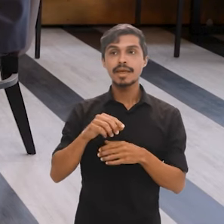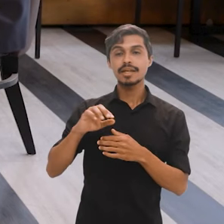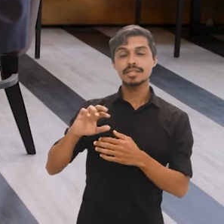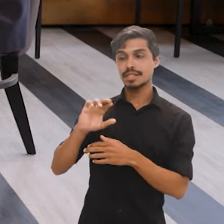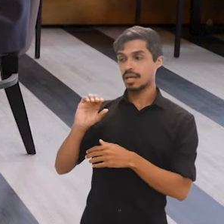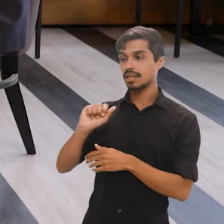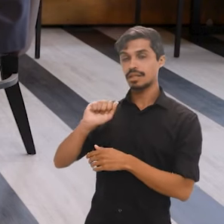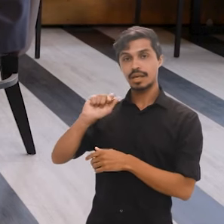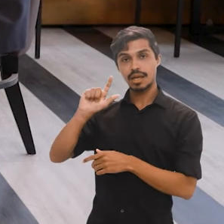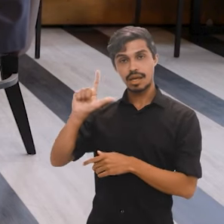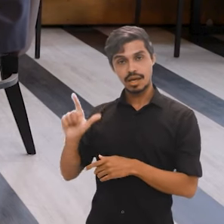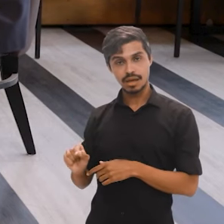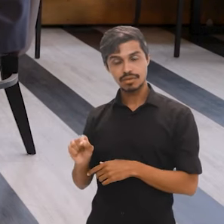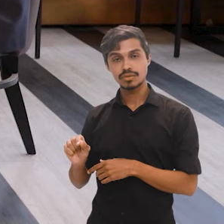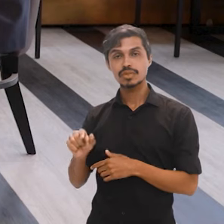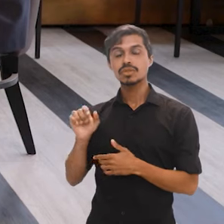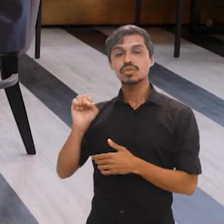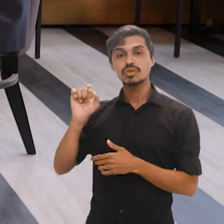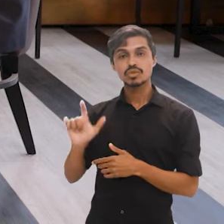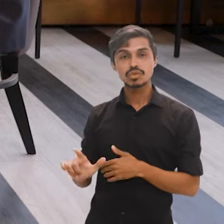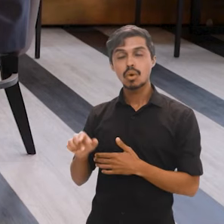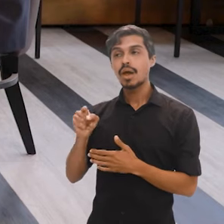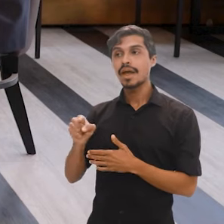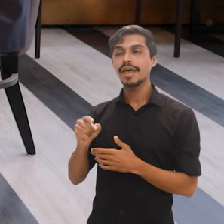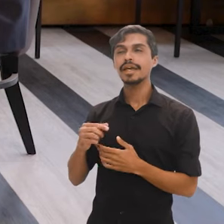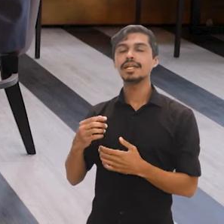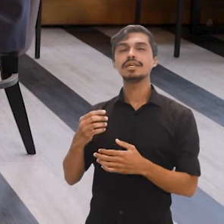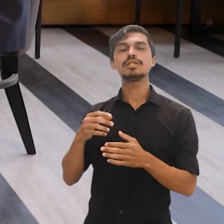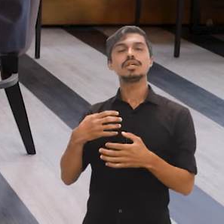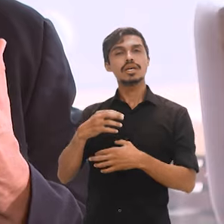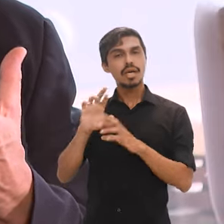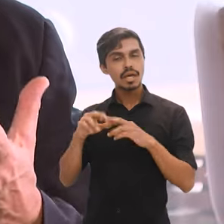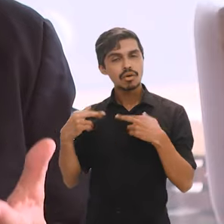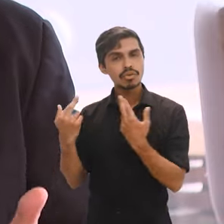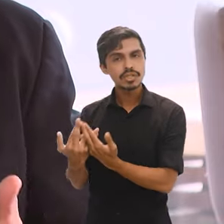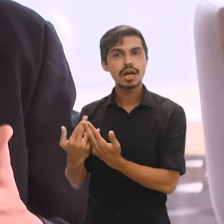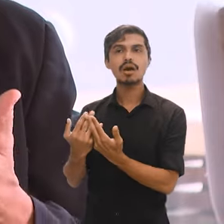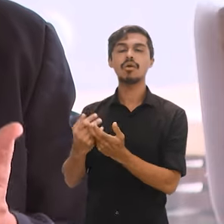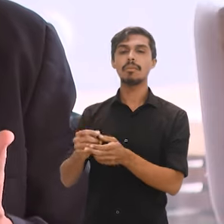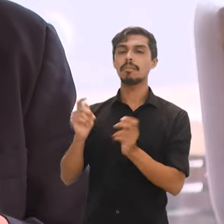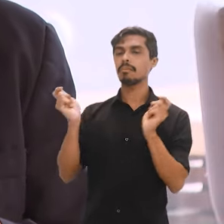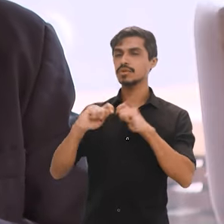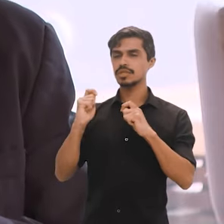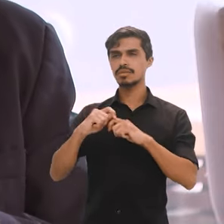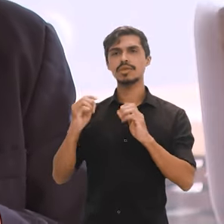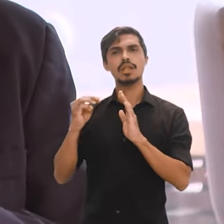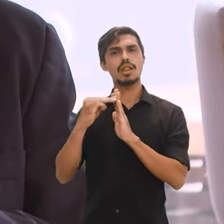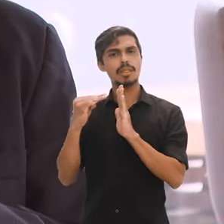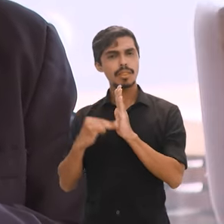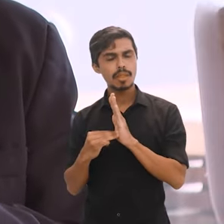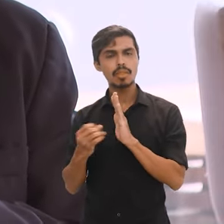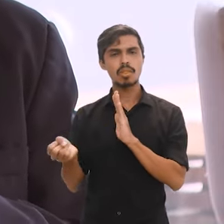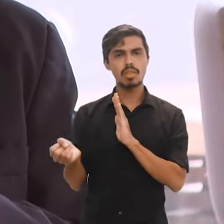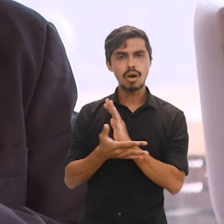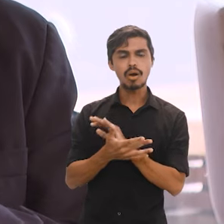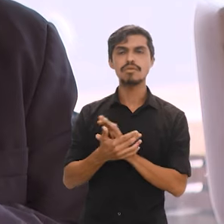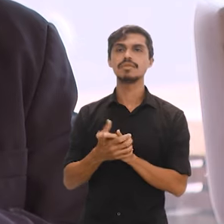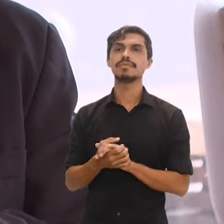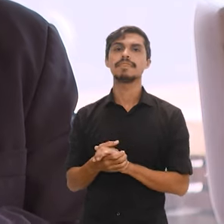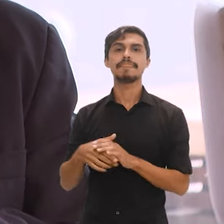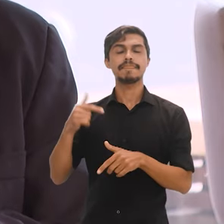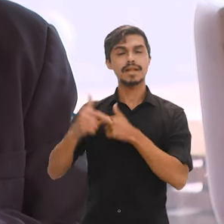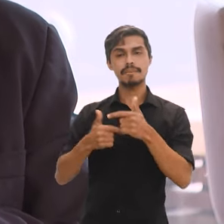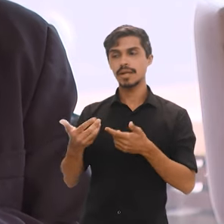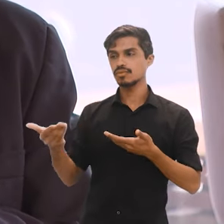pensar um pouco a realidade dos países do sul global em termos de possíveis novas metodologias e de